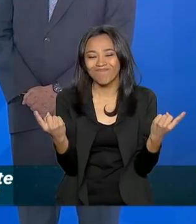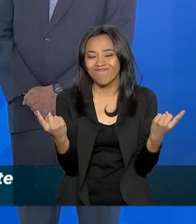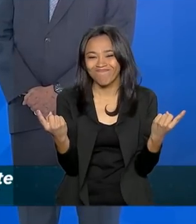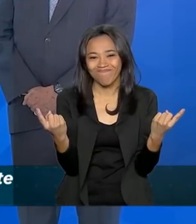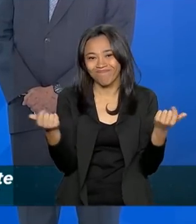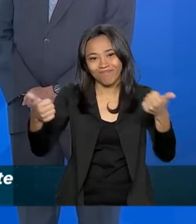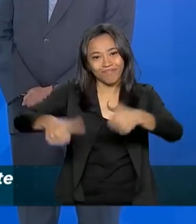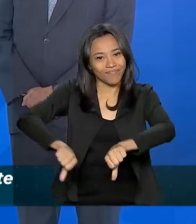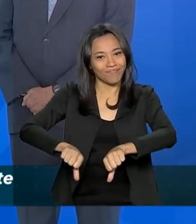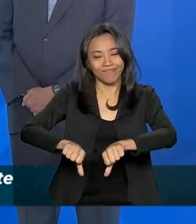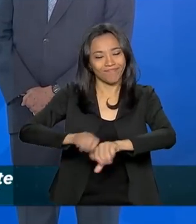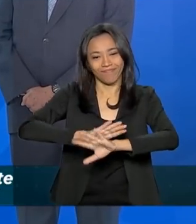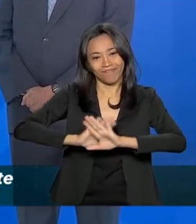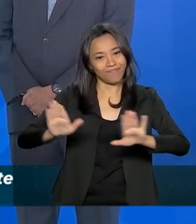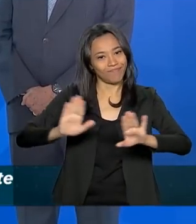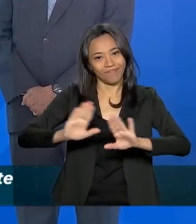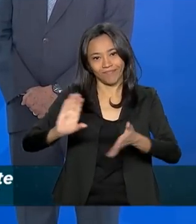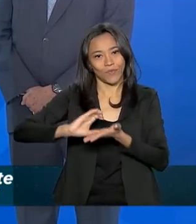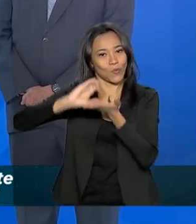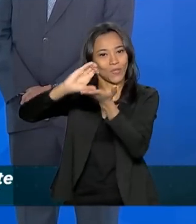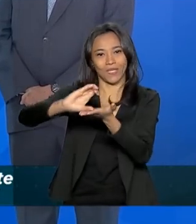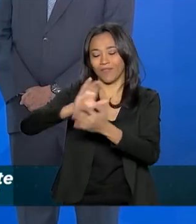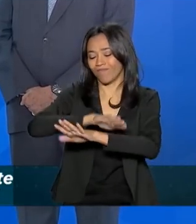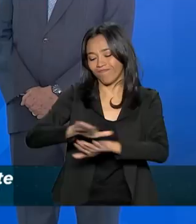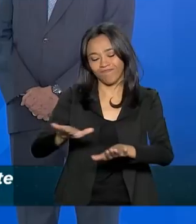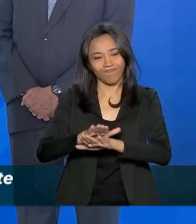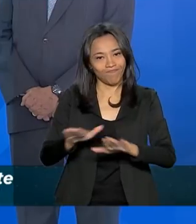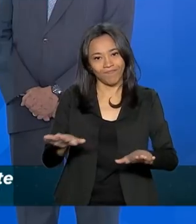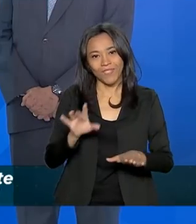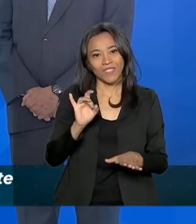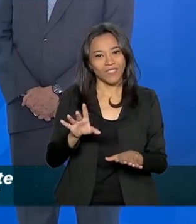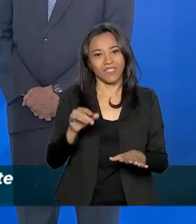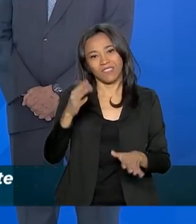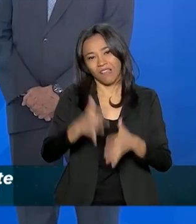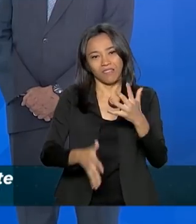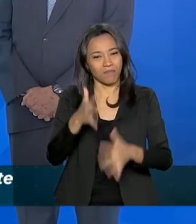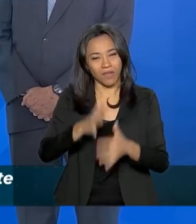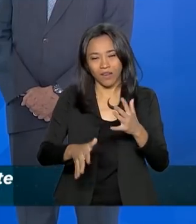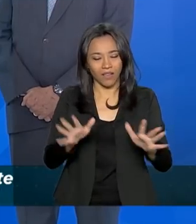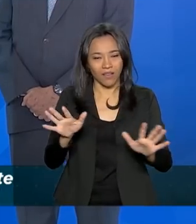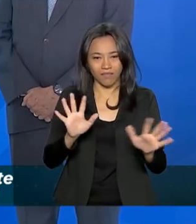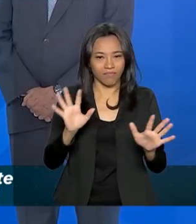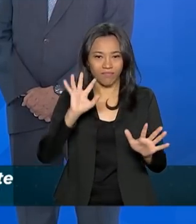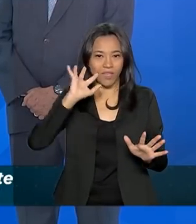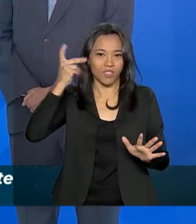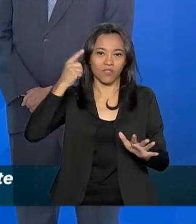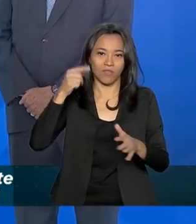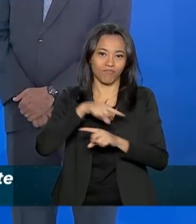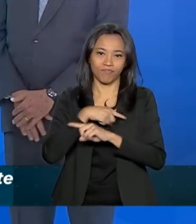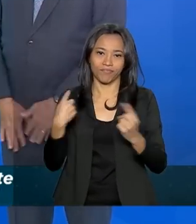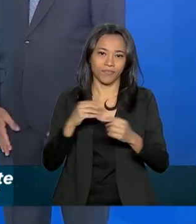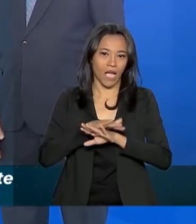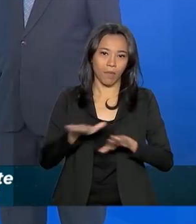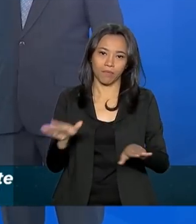Vimos depois do anúncio que iria apenas burocratizar e não daria certo. Abrela.